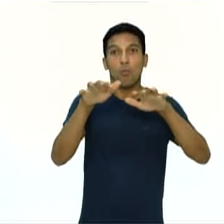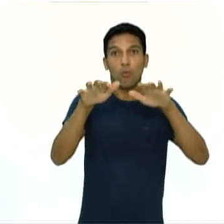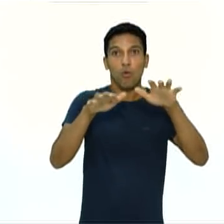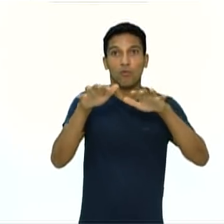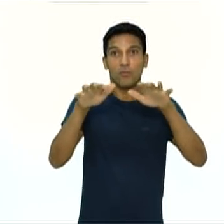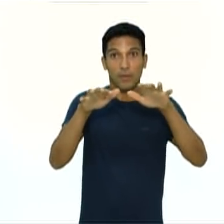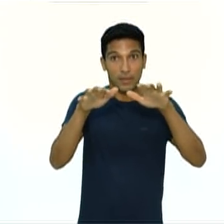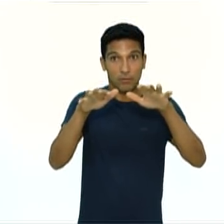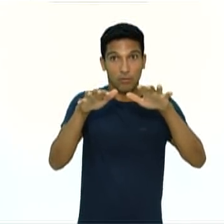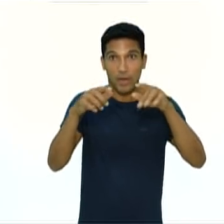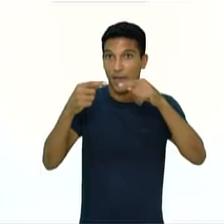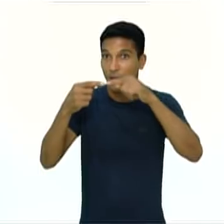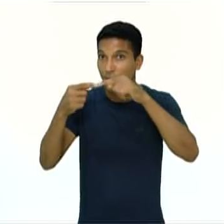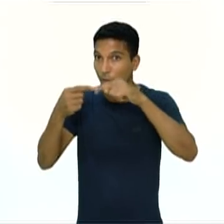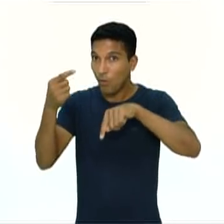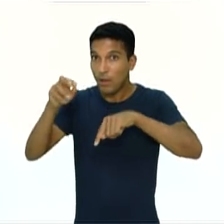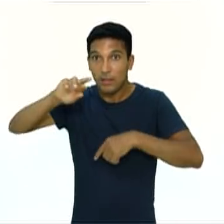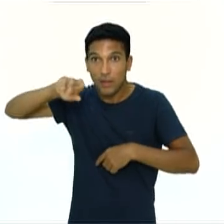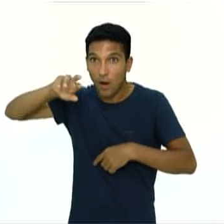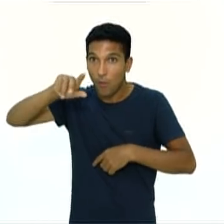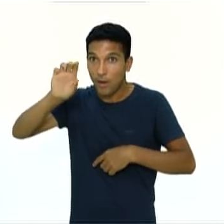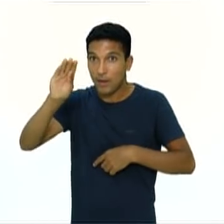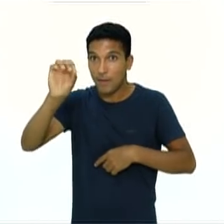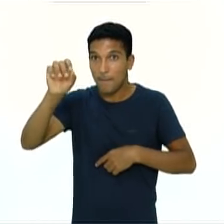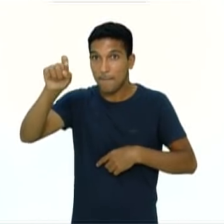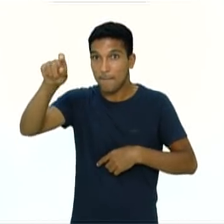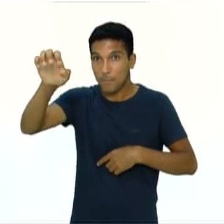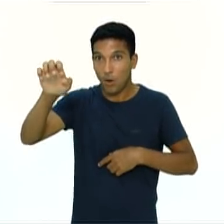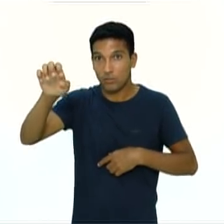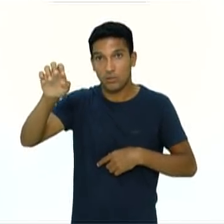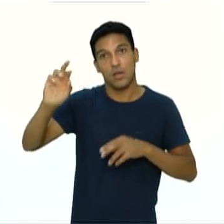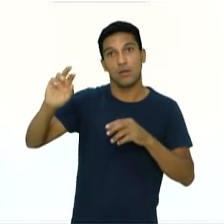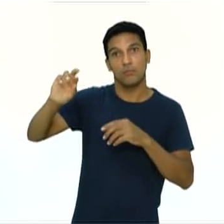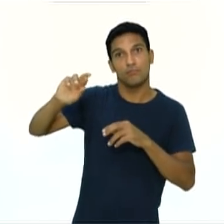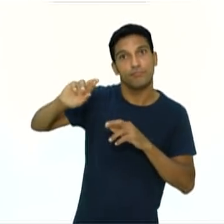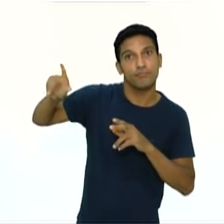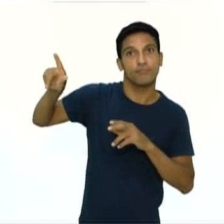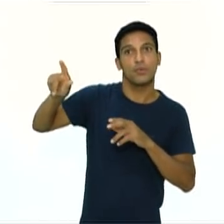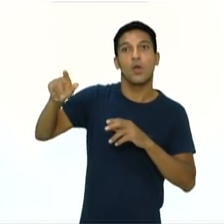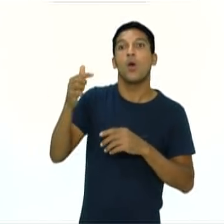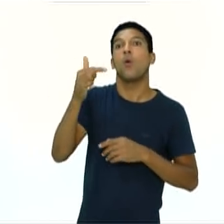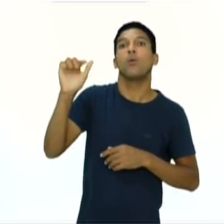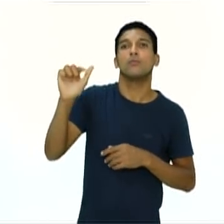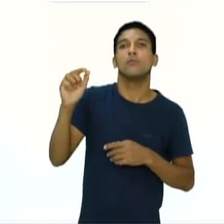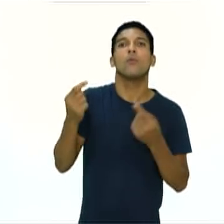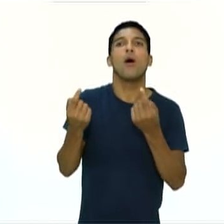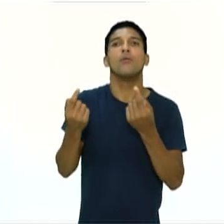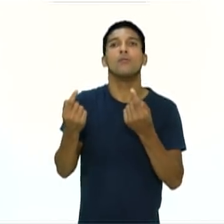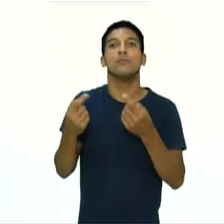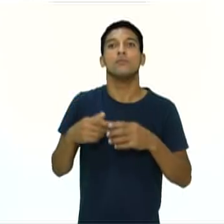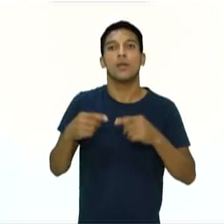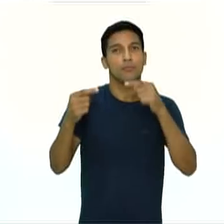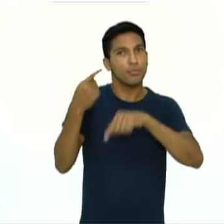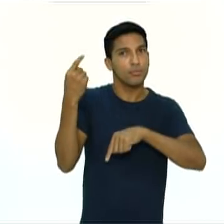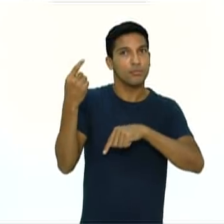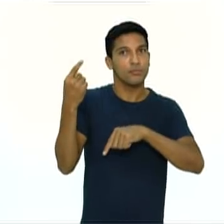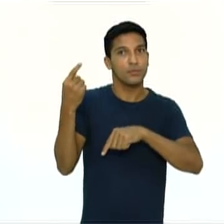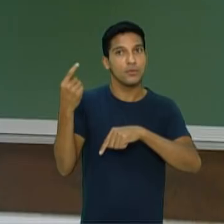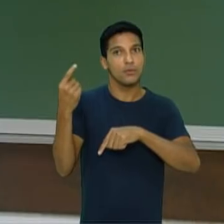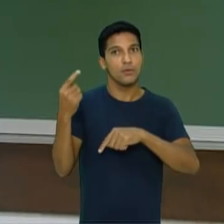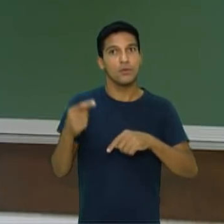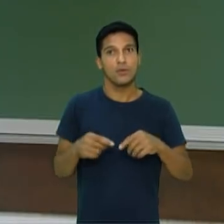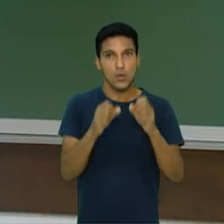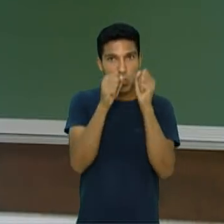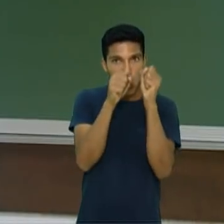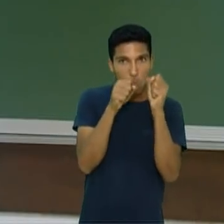um golpe do boxe, né? Não é um golpe. É um movimento que até está na luta, depois do exercício eu explico melhor, mas ele não é